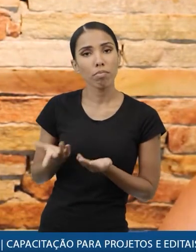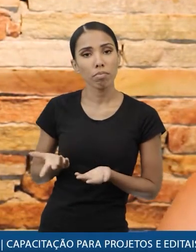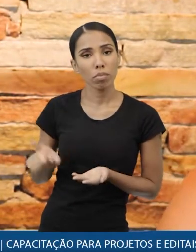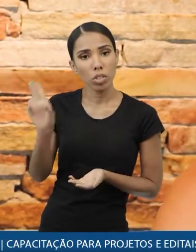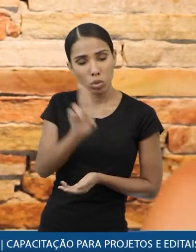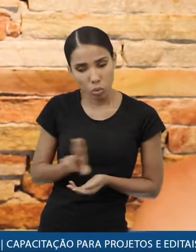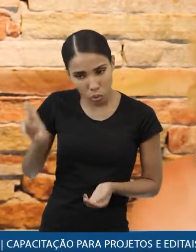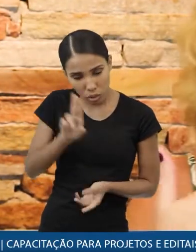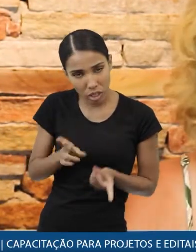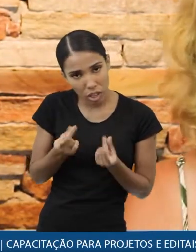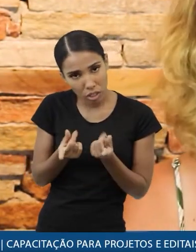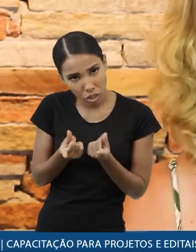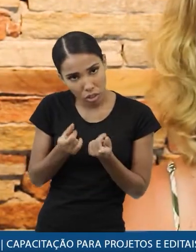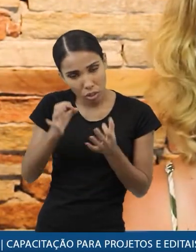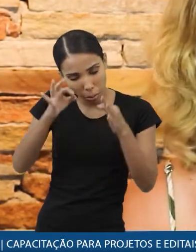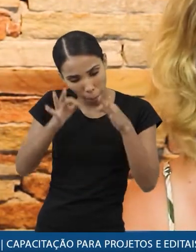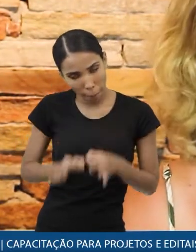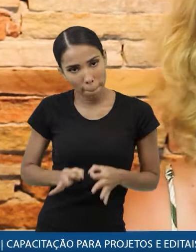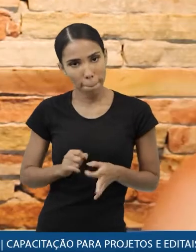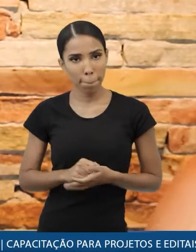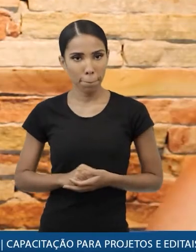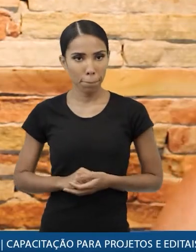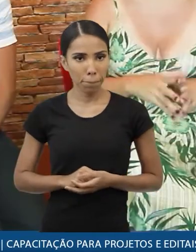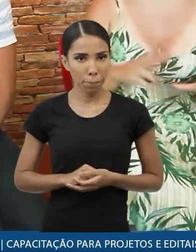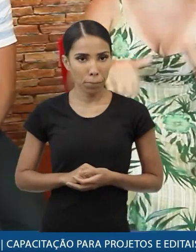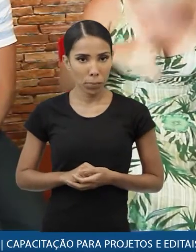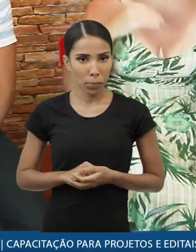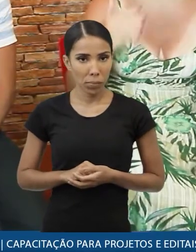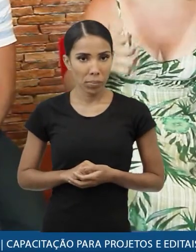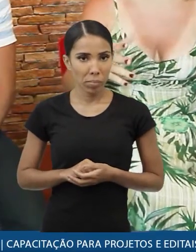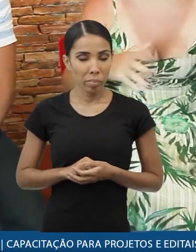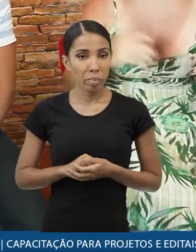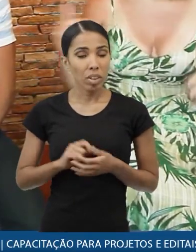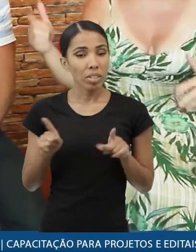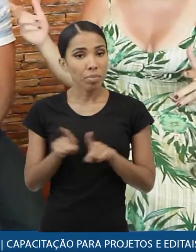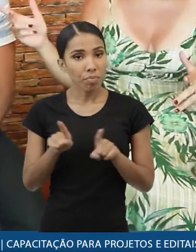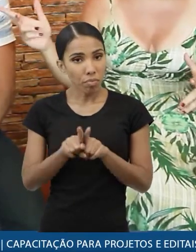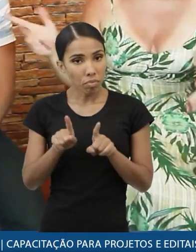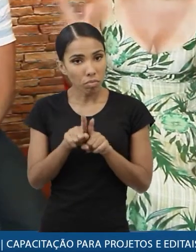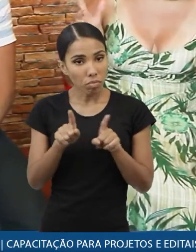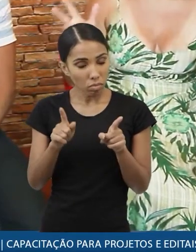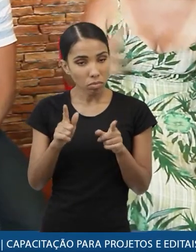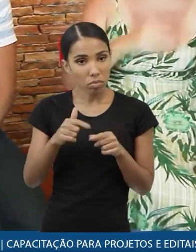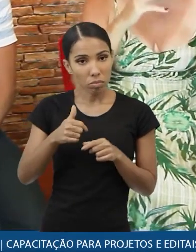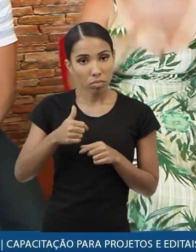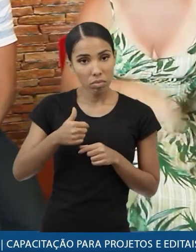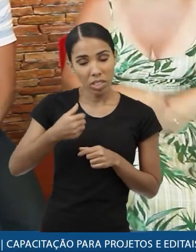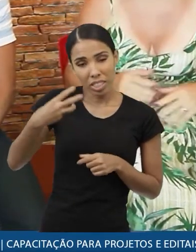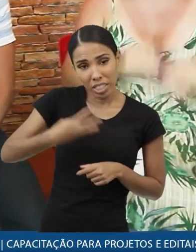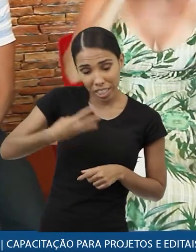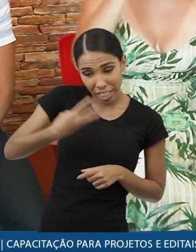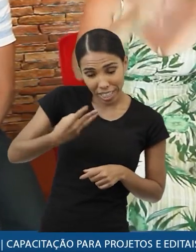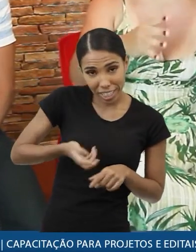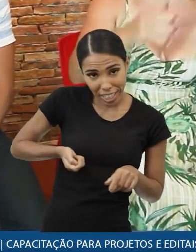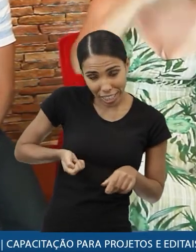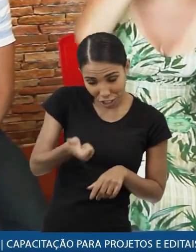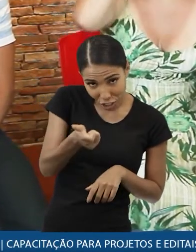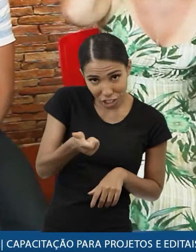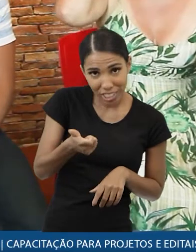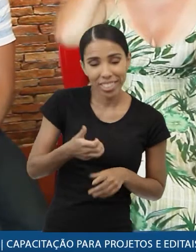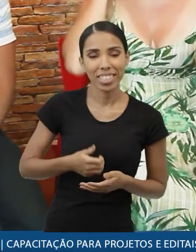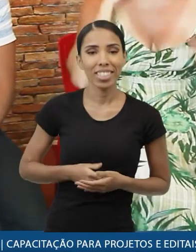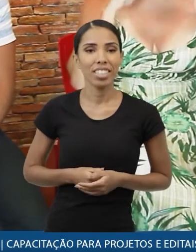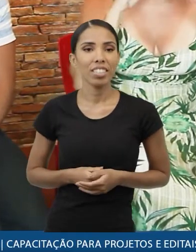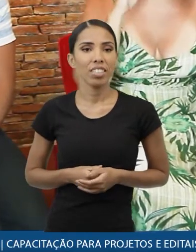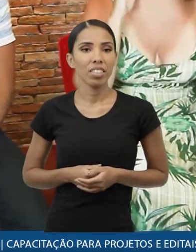conseguir usar o dinheiro devidamente então primeiro outro pulo do gato melhor que você deu uma né duas vou dar a terceira terceira dica